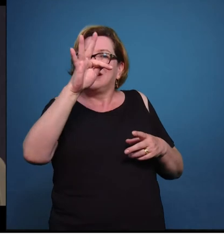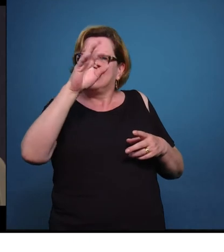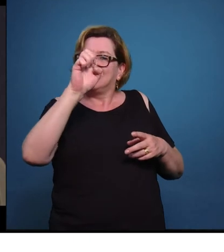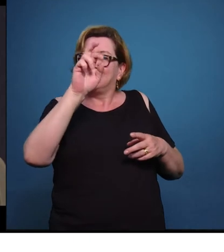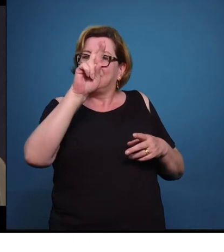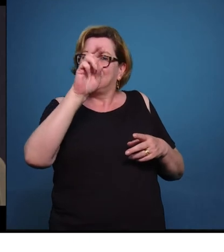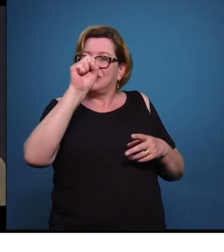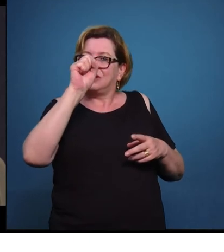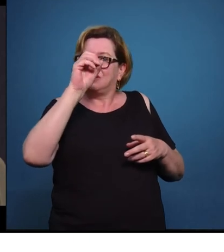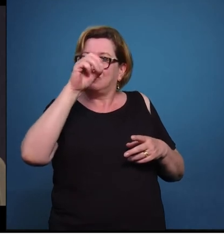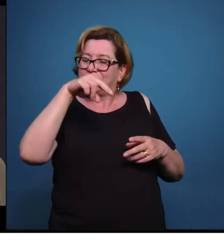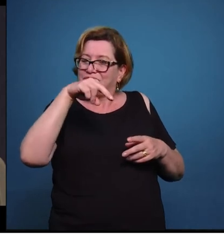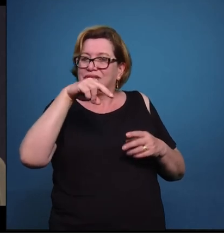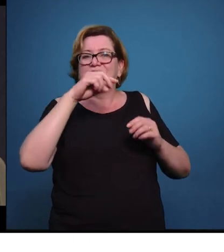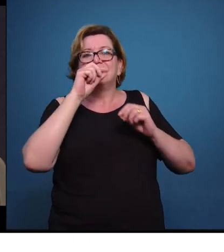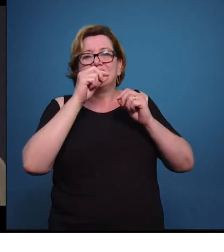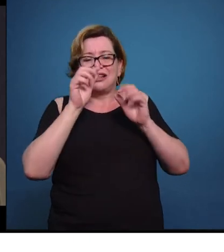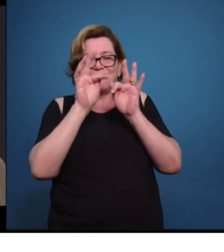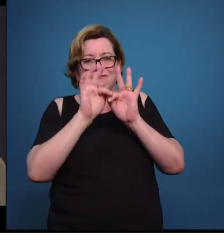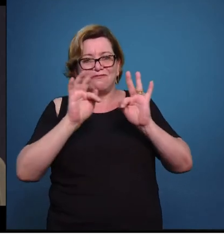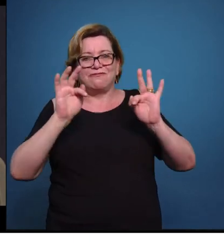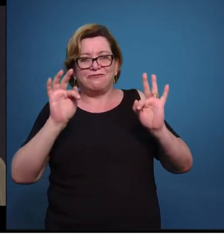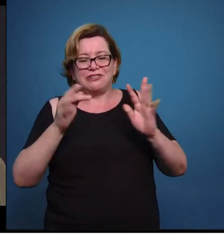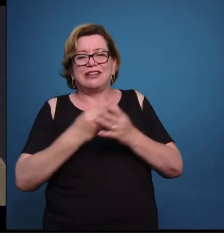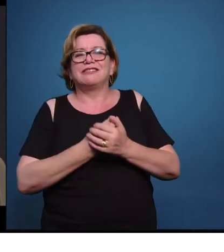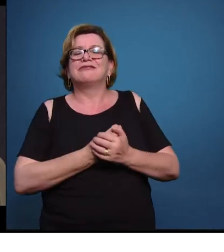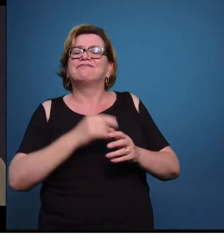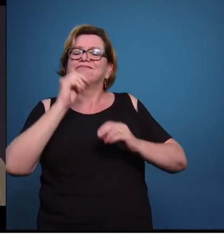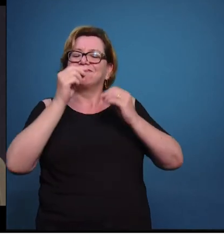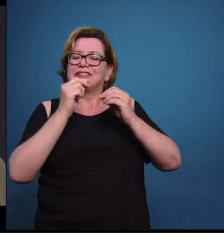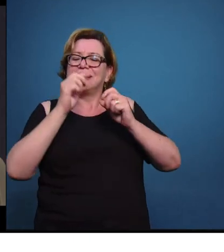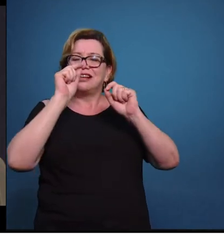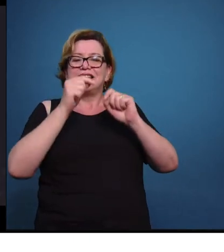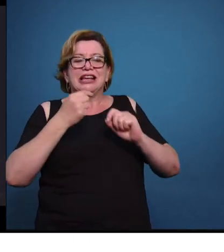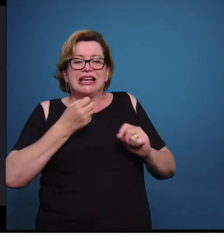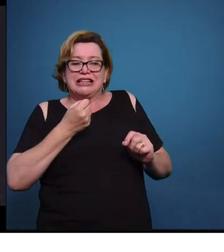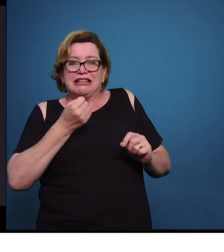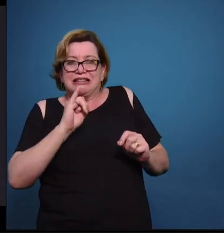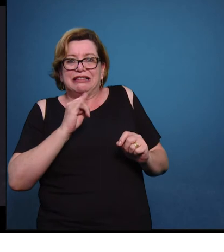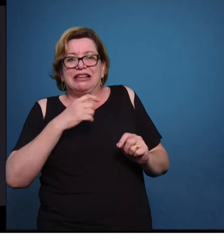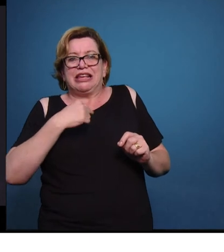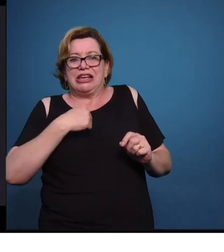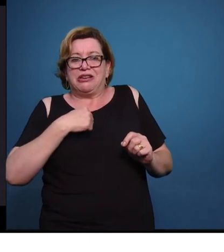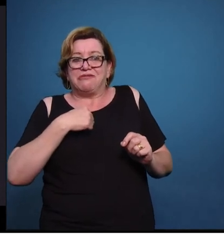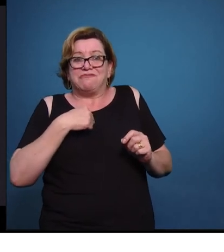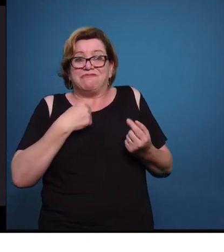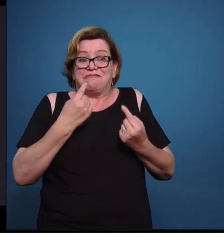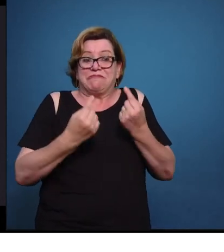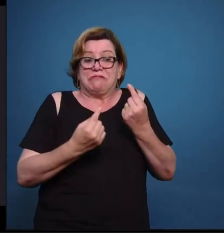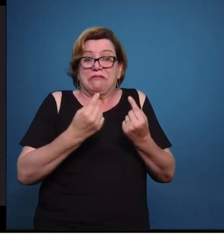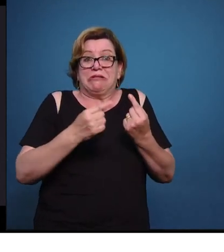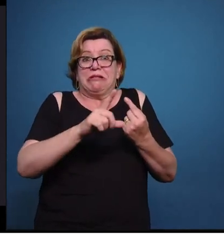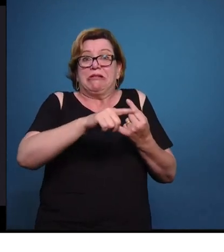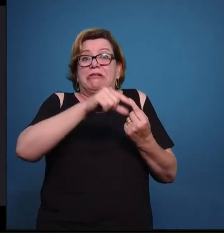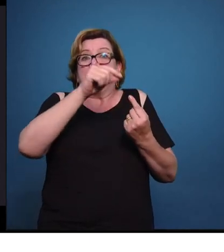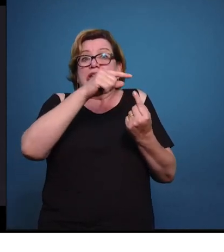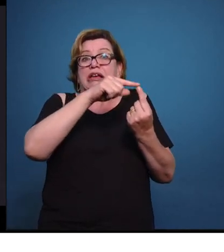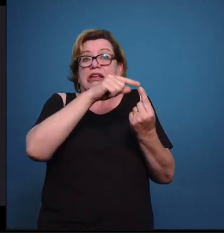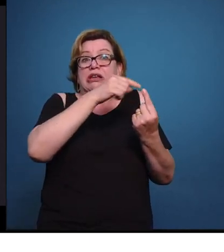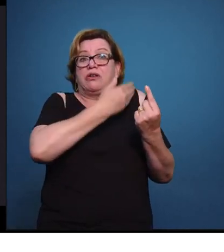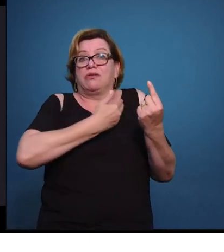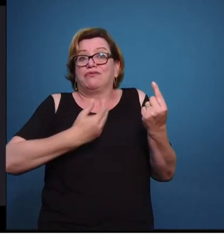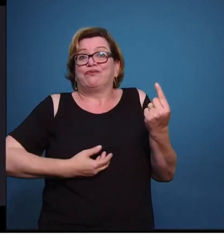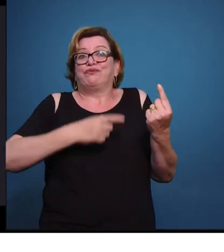um governo sem jornais ou um jornal sem governo, ele afirma, preferia a segunda opção.